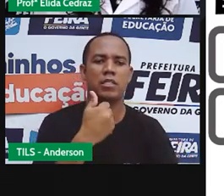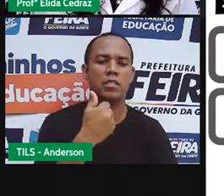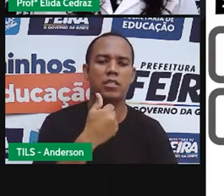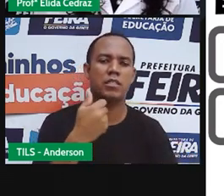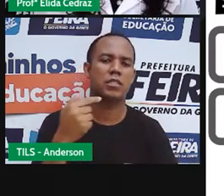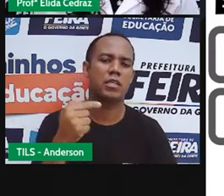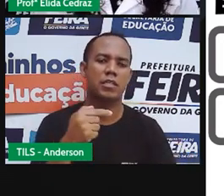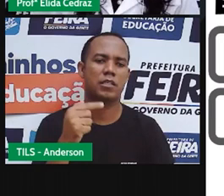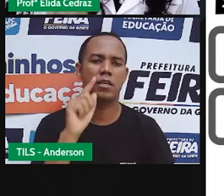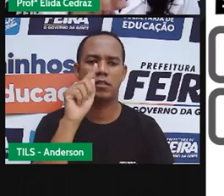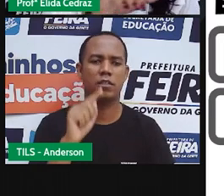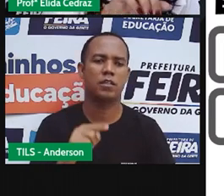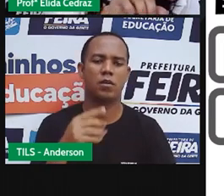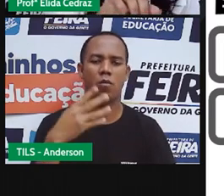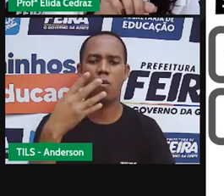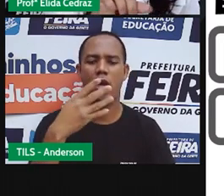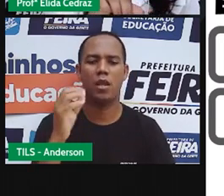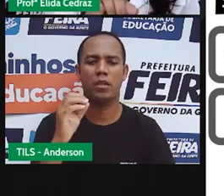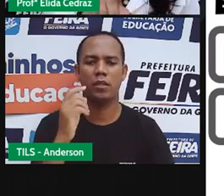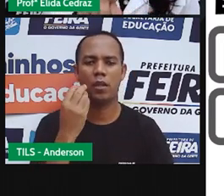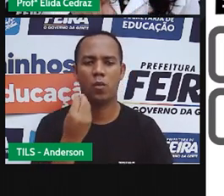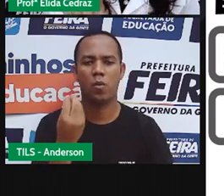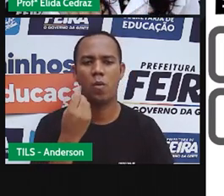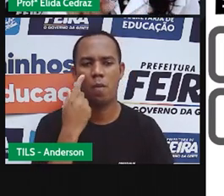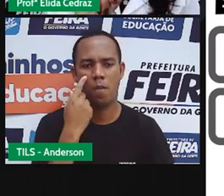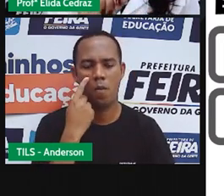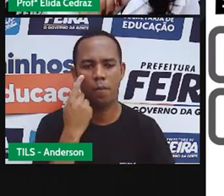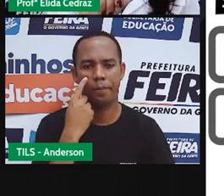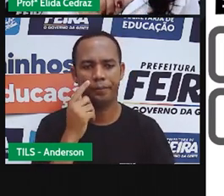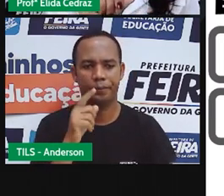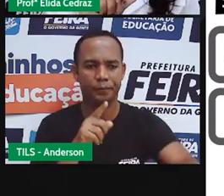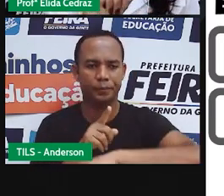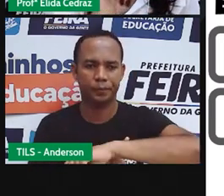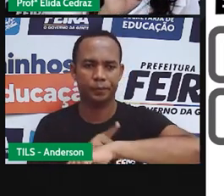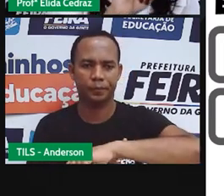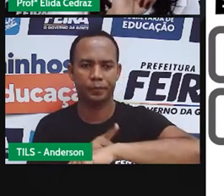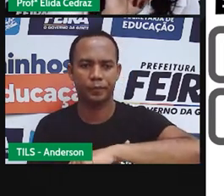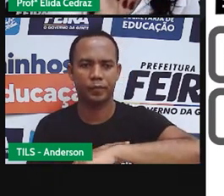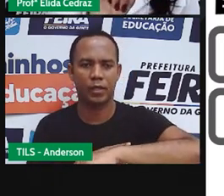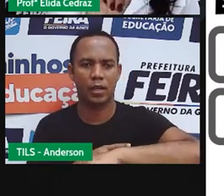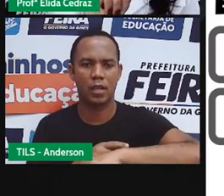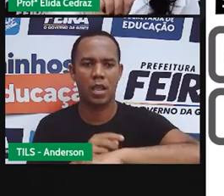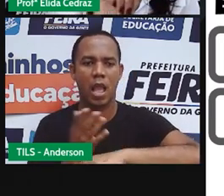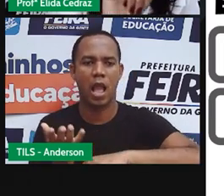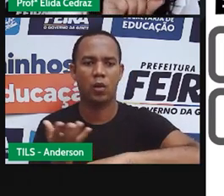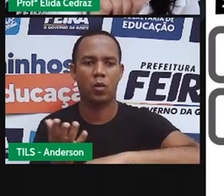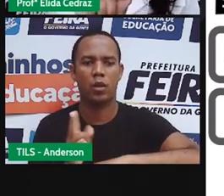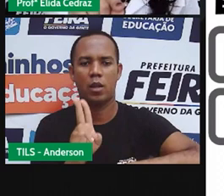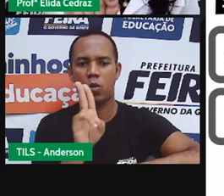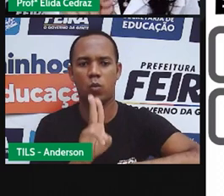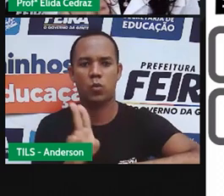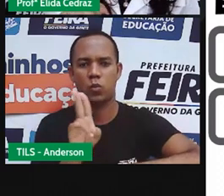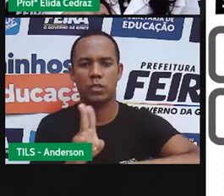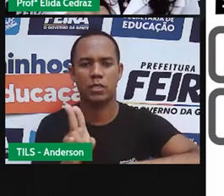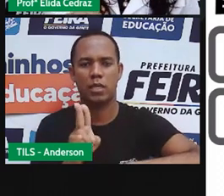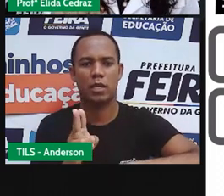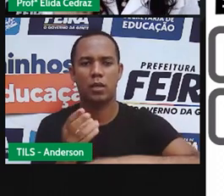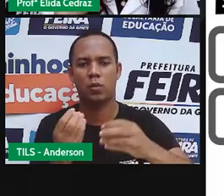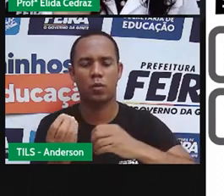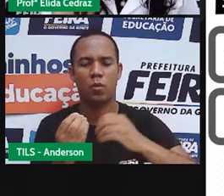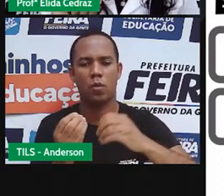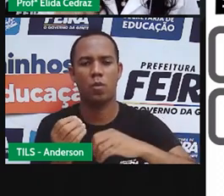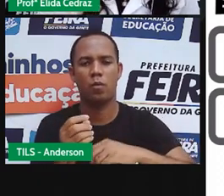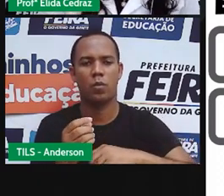minutos. A prova colocou esse feriado e nós vamos usar o cológio abaixo